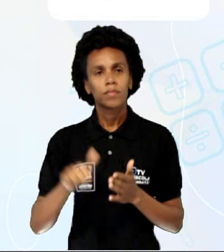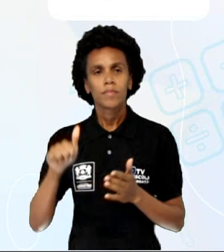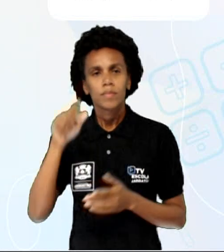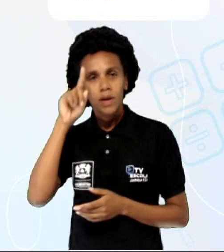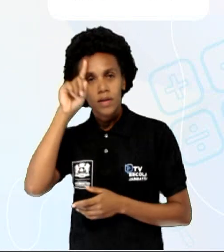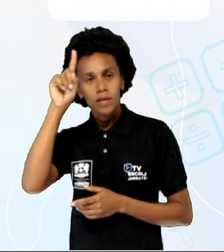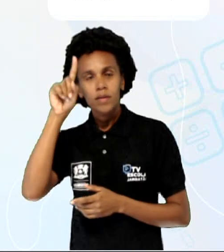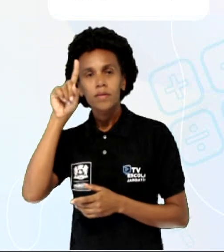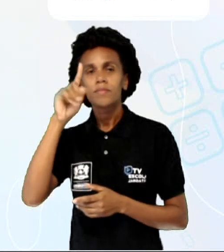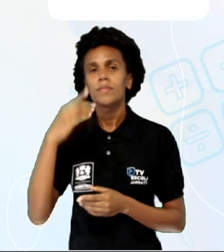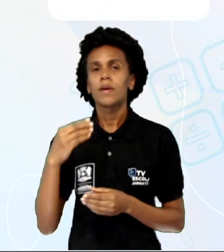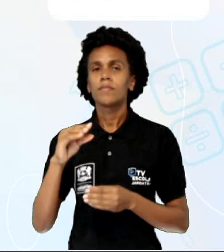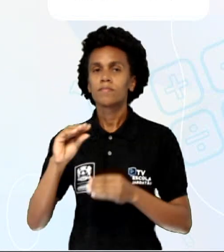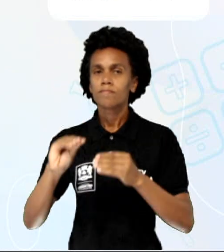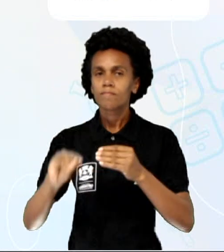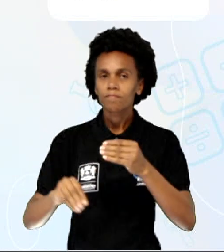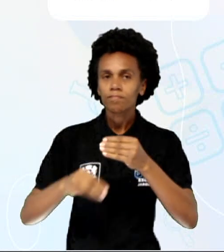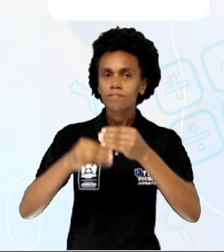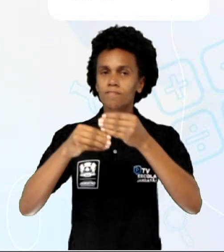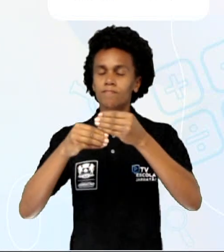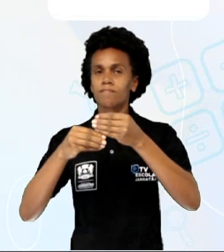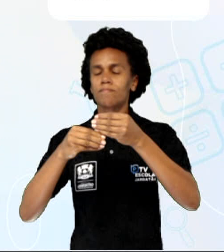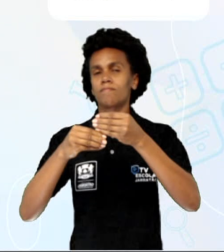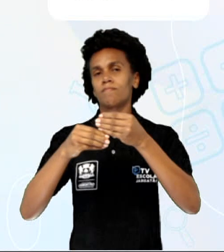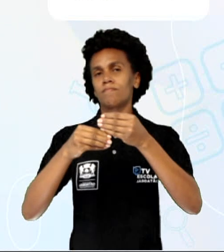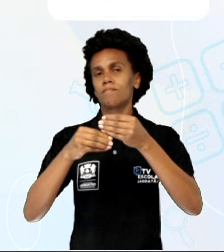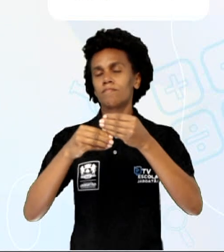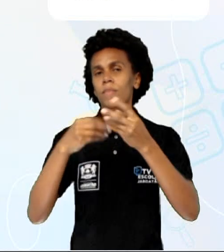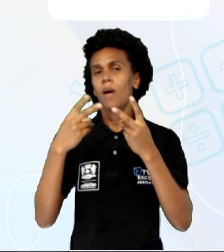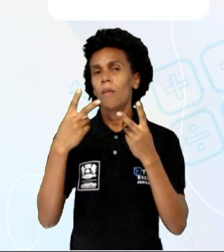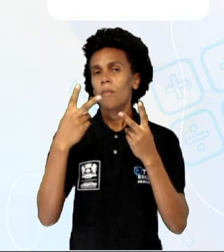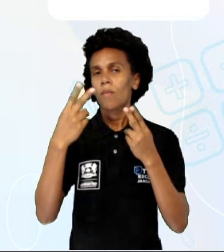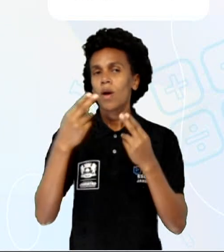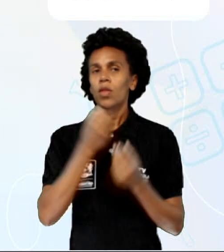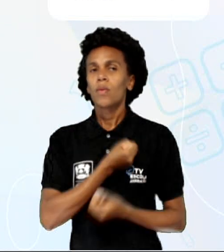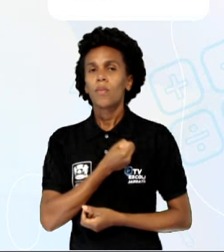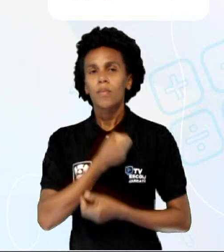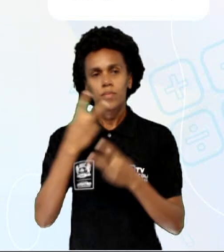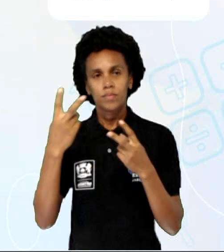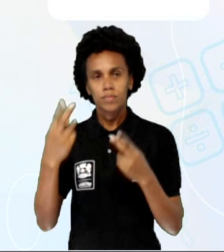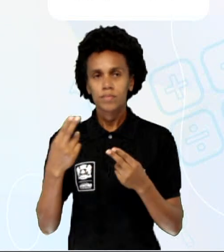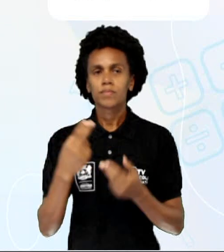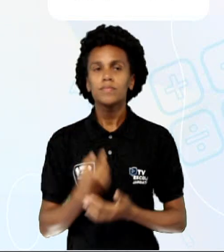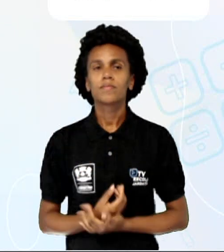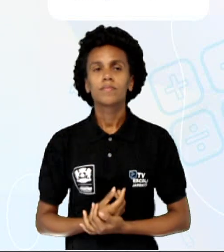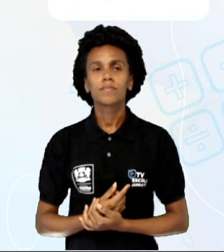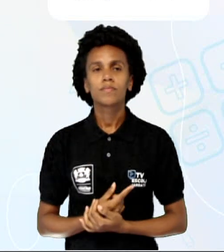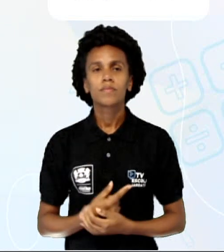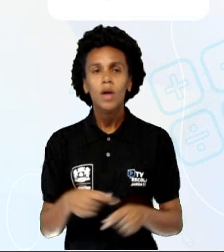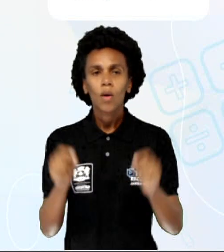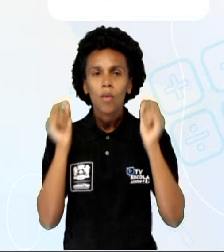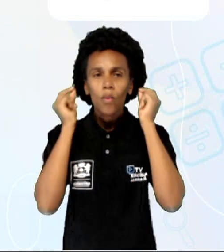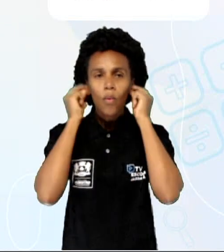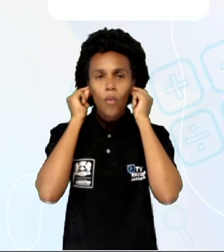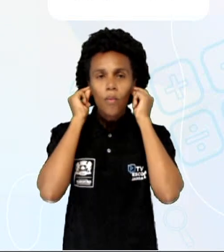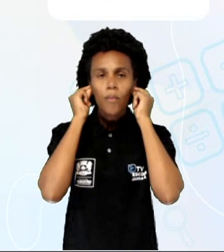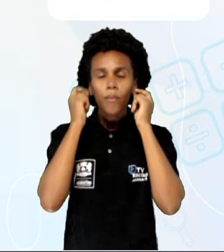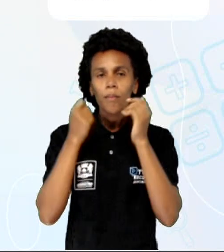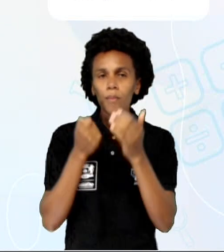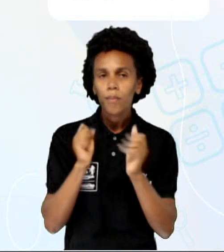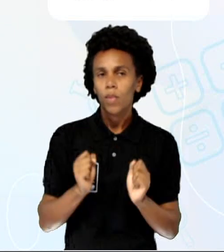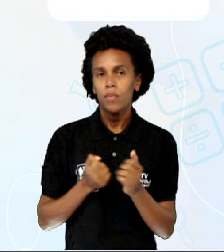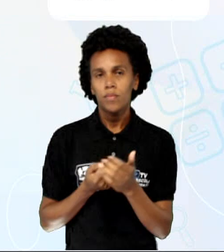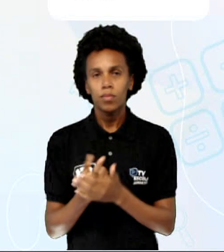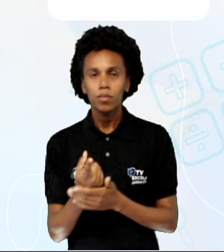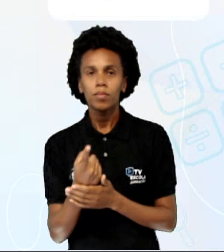iguais. Então aqui eu trouxe um exemplo para a gente poder entender melhor. Um fone de ouvido pode ser comprado em 3 parcelas de 26 reais.